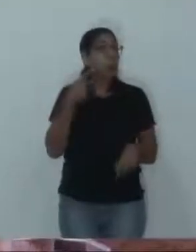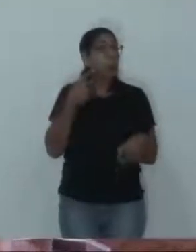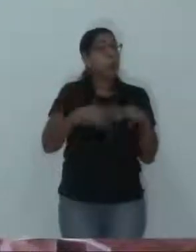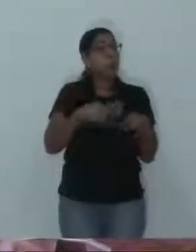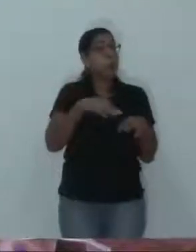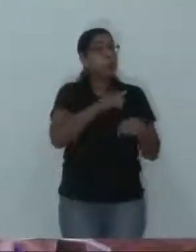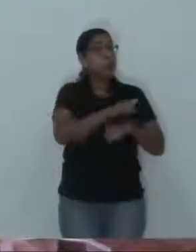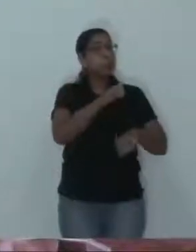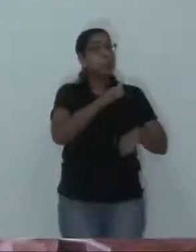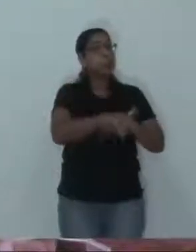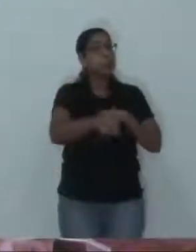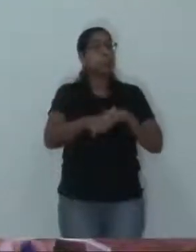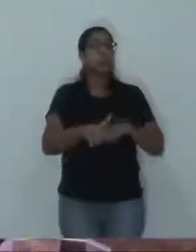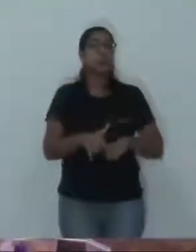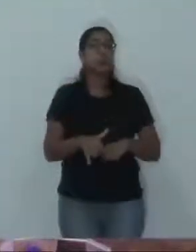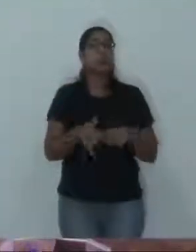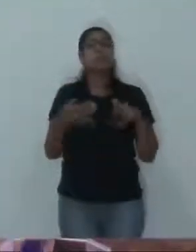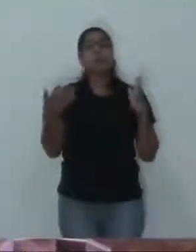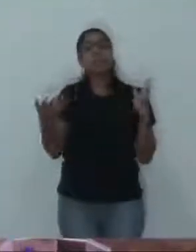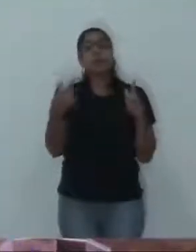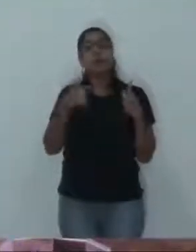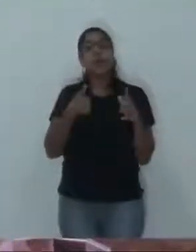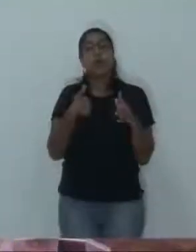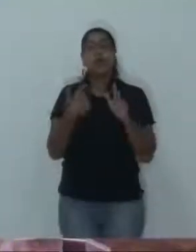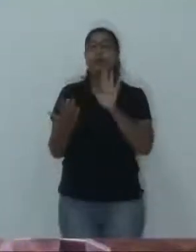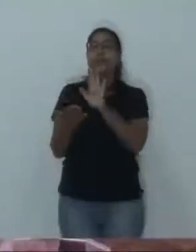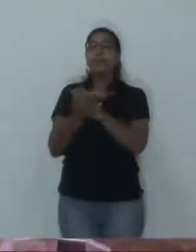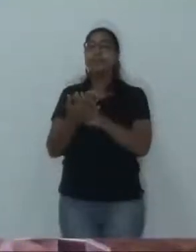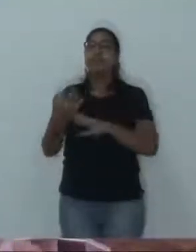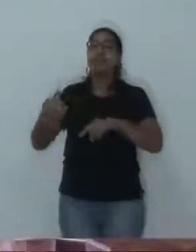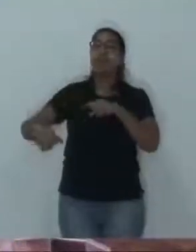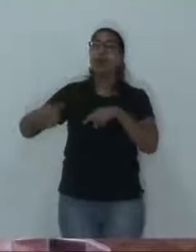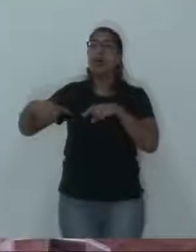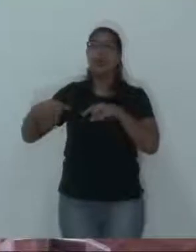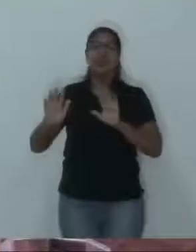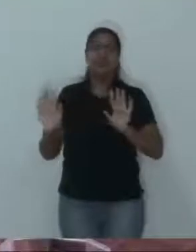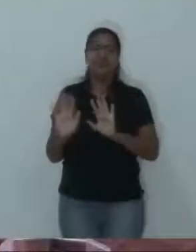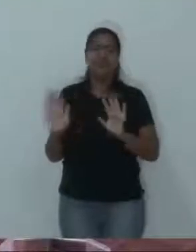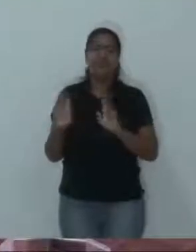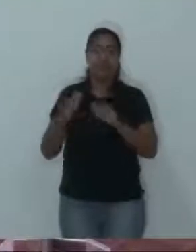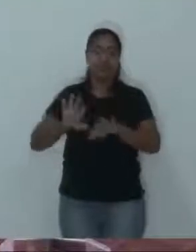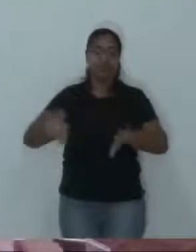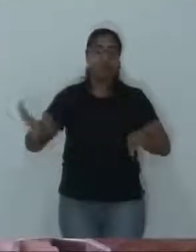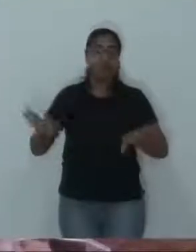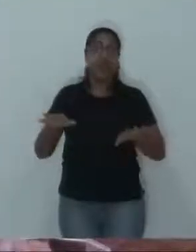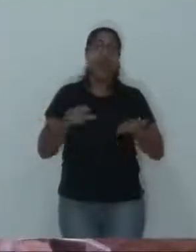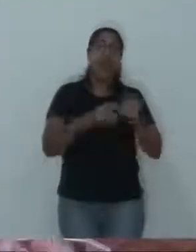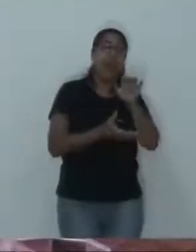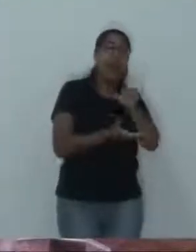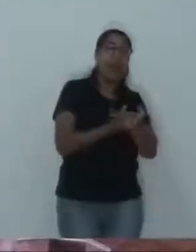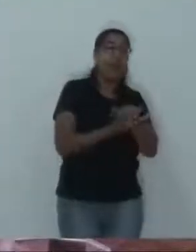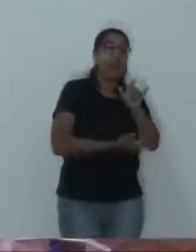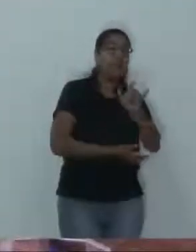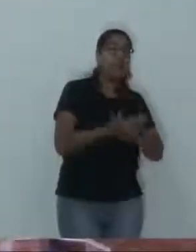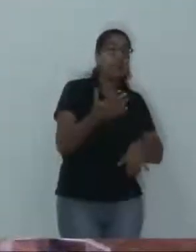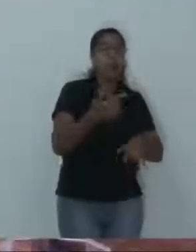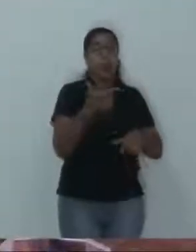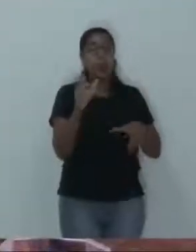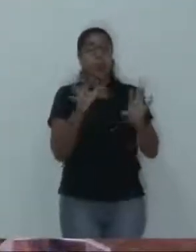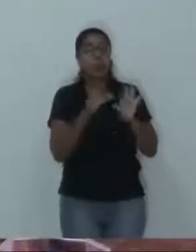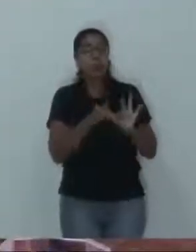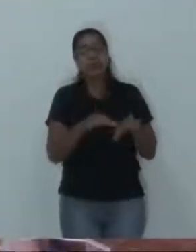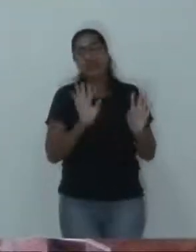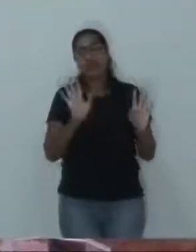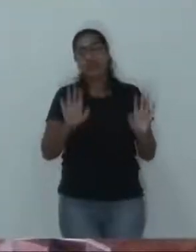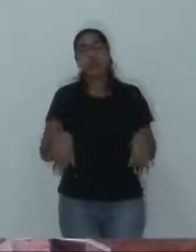Então, eu não vou discutir com ele, porque ele não sabe o é distinguir o casamento civil, união estável, então não tem como. E mais,